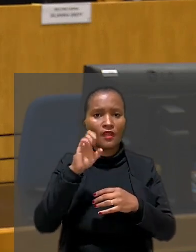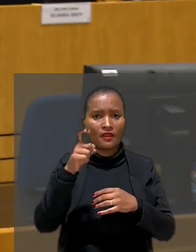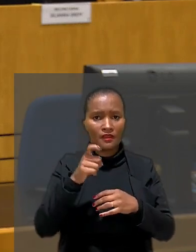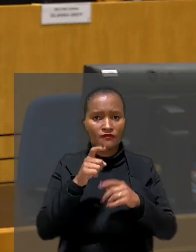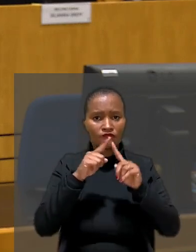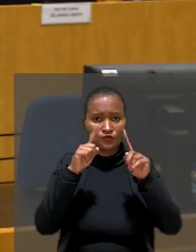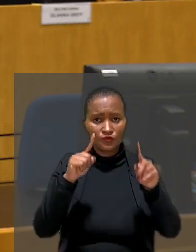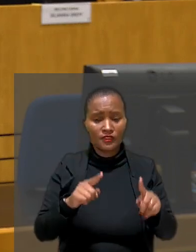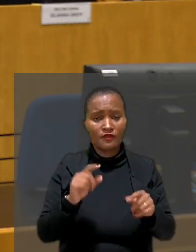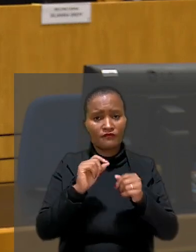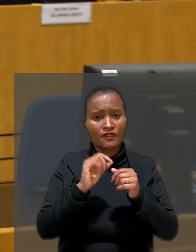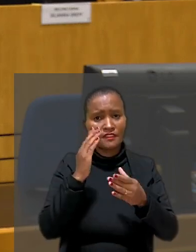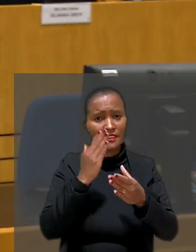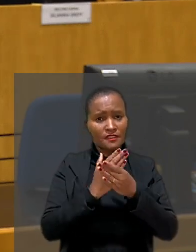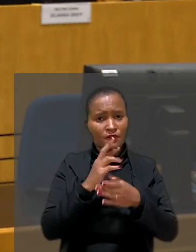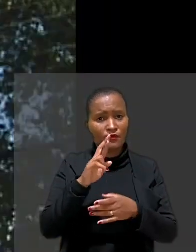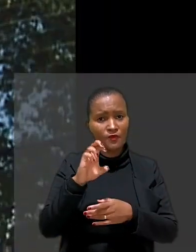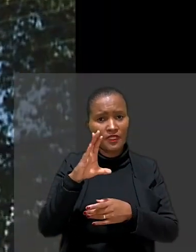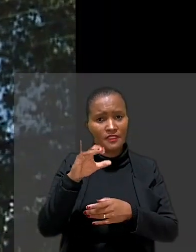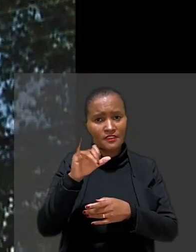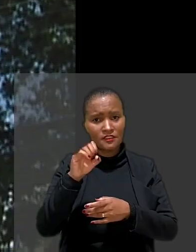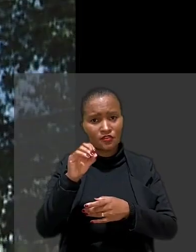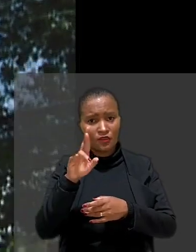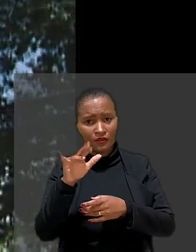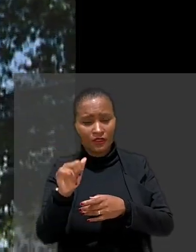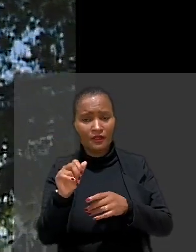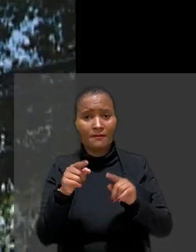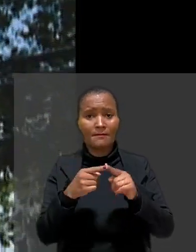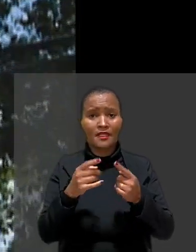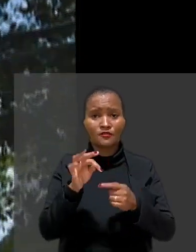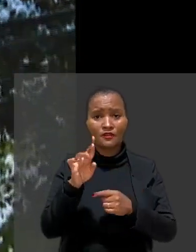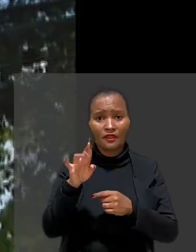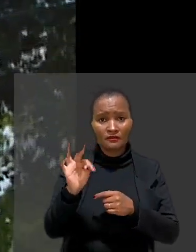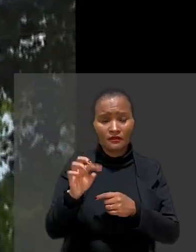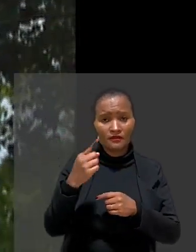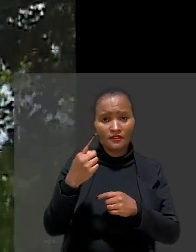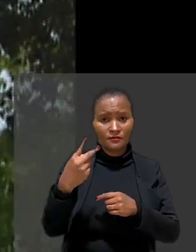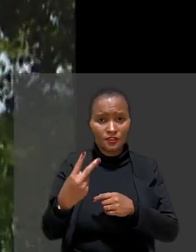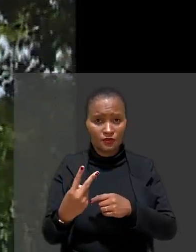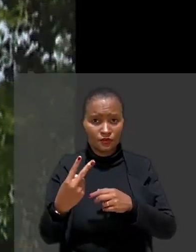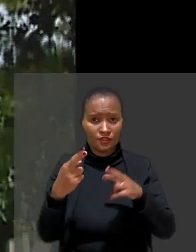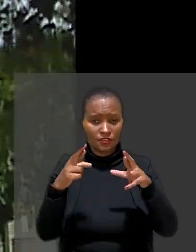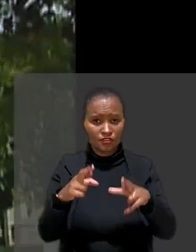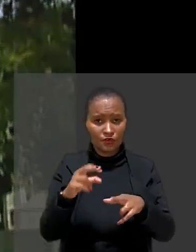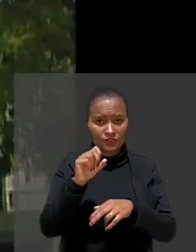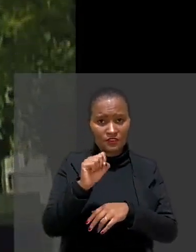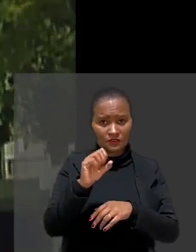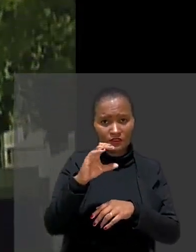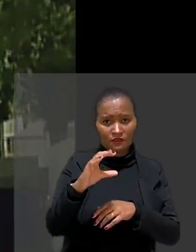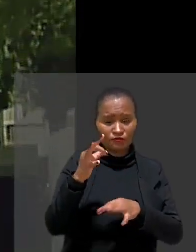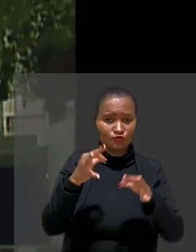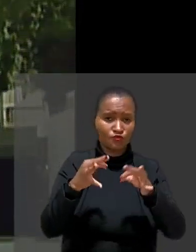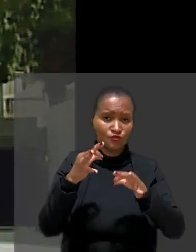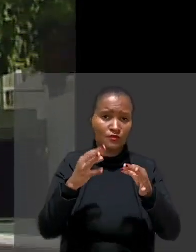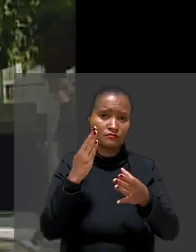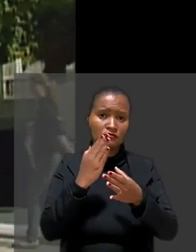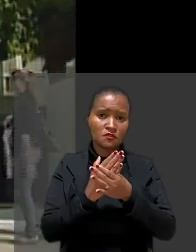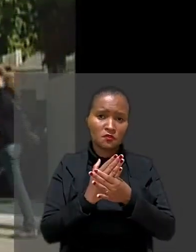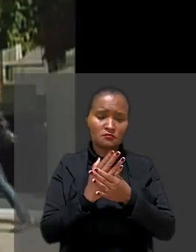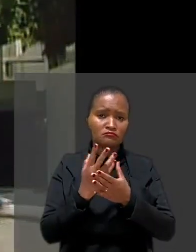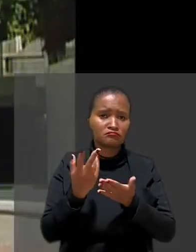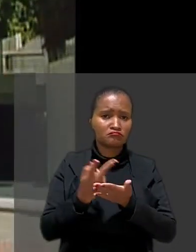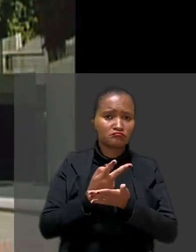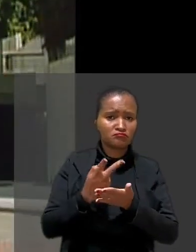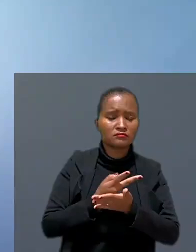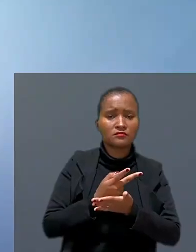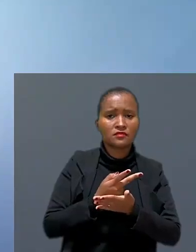-empregada ajuizou a ação recisória. No entanto, o Tribunal Regional do Trabalho, da 12ª região em Santa Catarina, julgou a ação